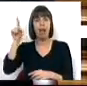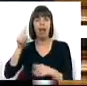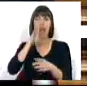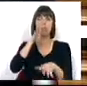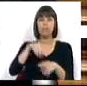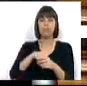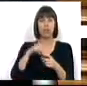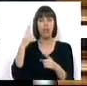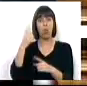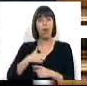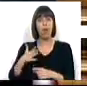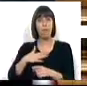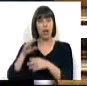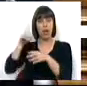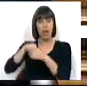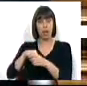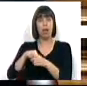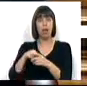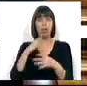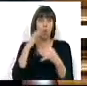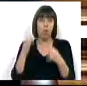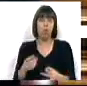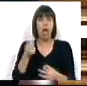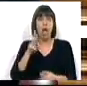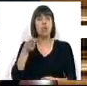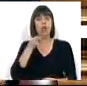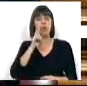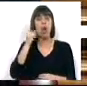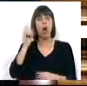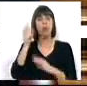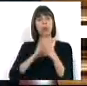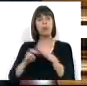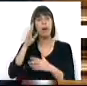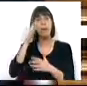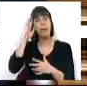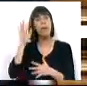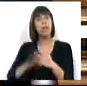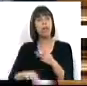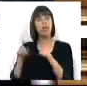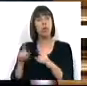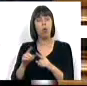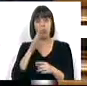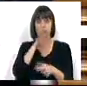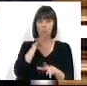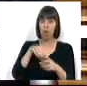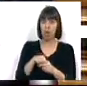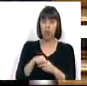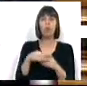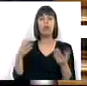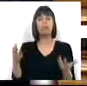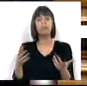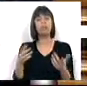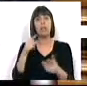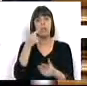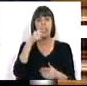se inclui um operador interno, no que aliás é confirmado pelo ex-diretor da Autoridade Metropolitana de Barcelona, se inclui um operador interno,